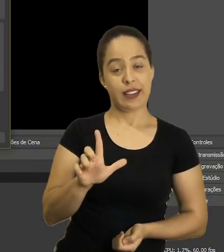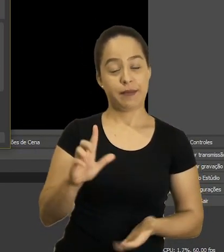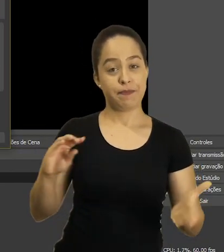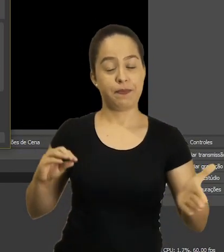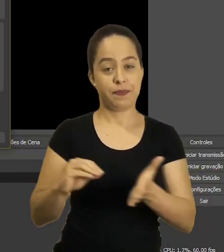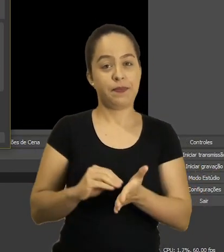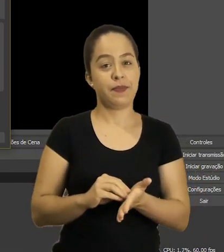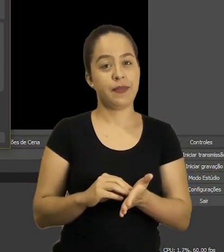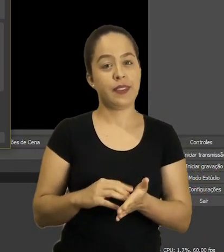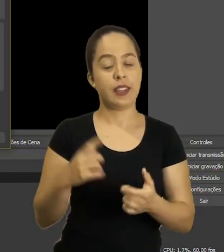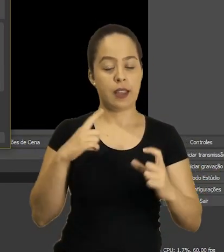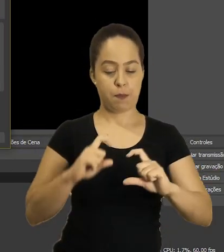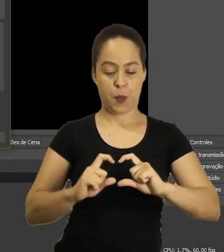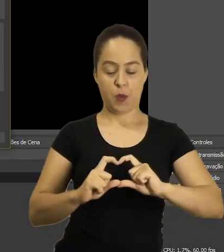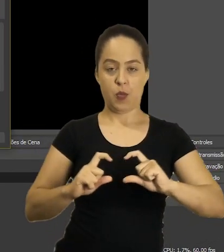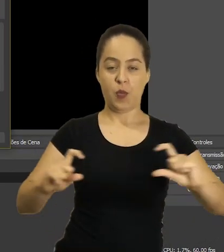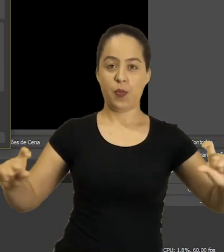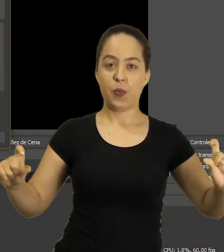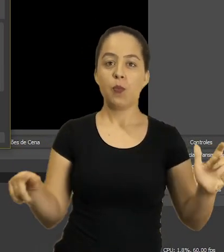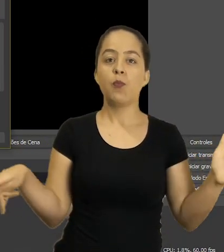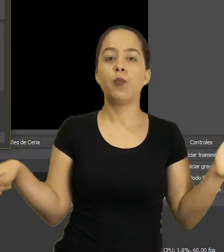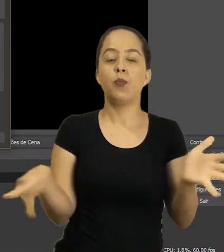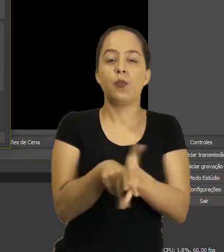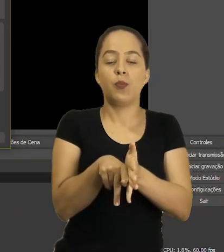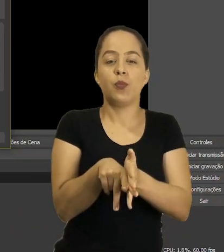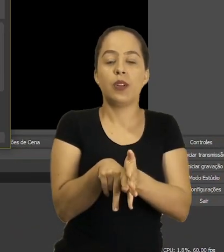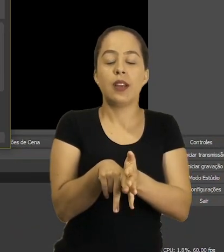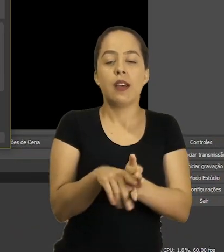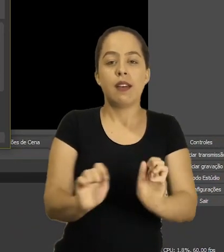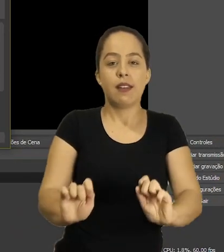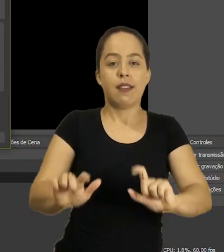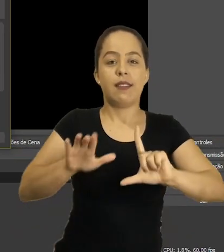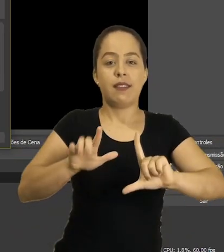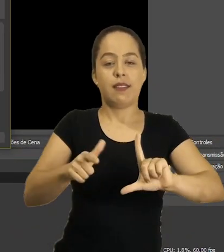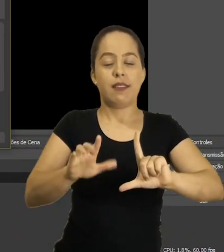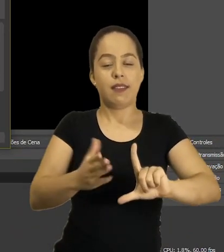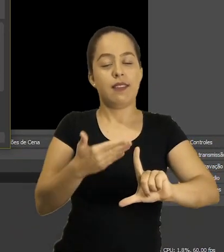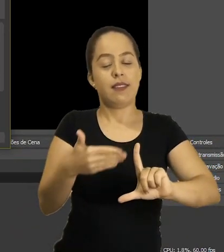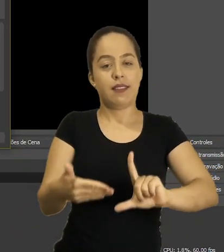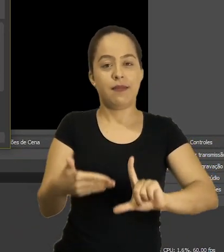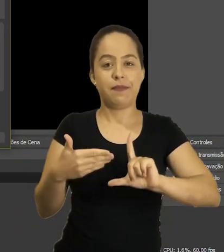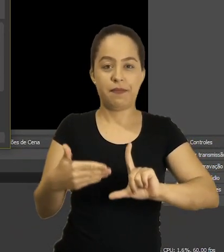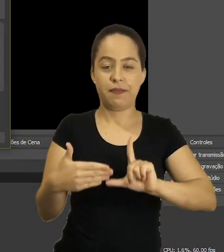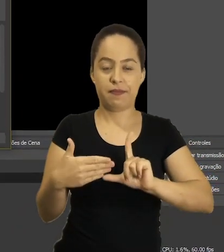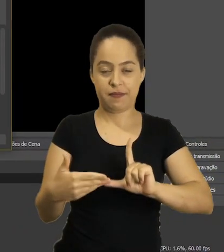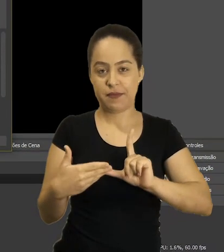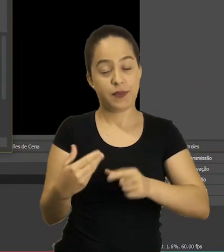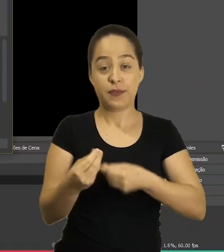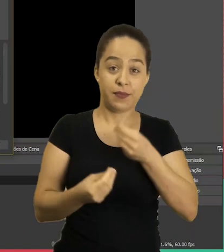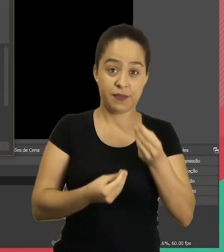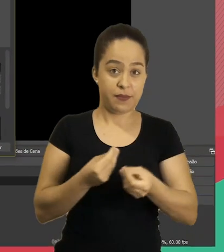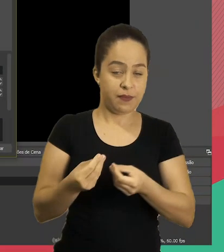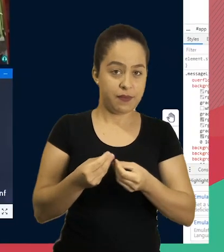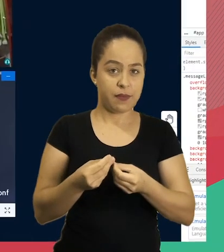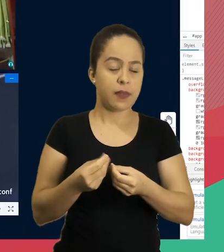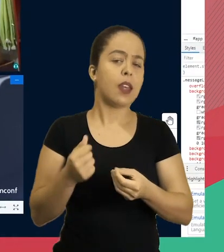E aqui na URL eu vou colocar o endereço da sala da webconferência.